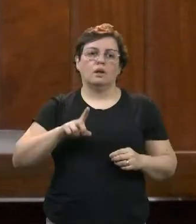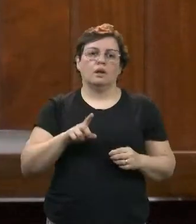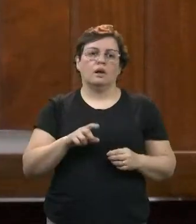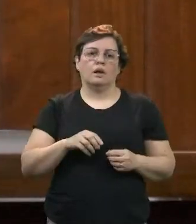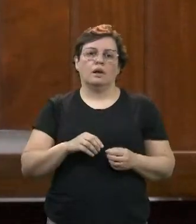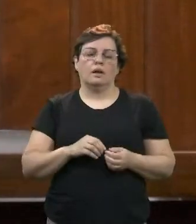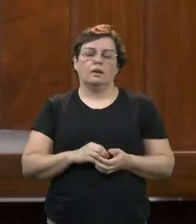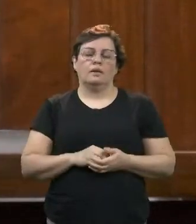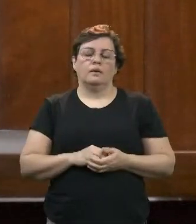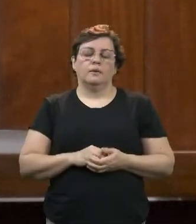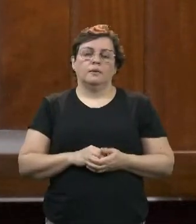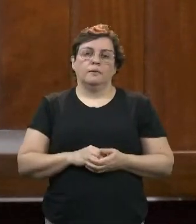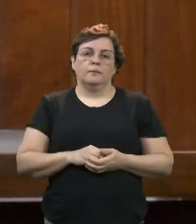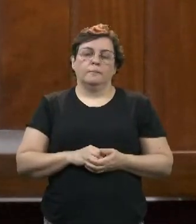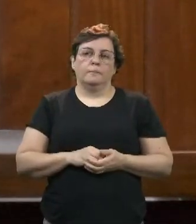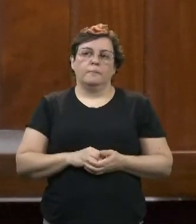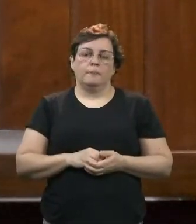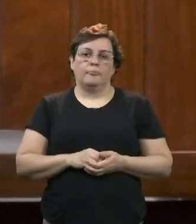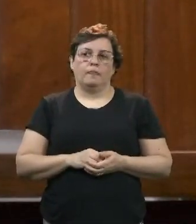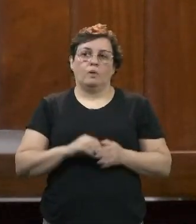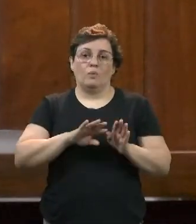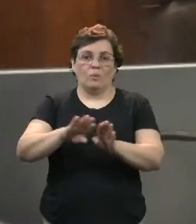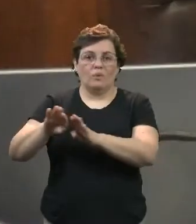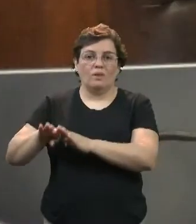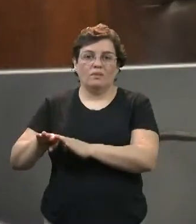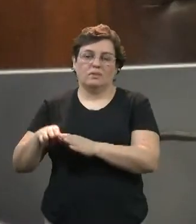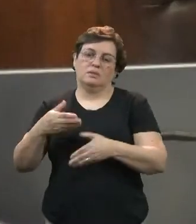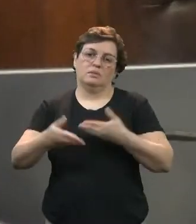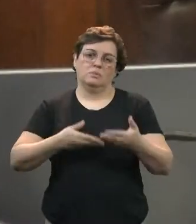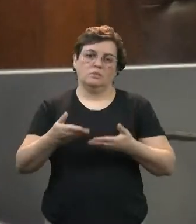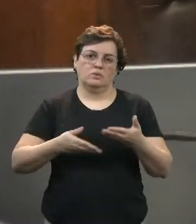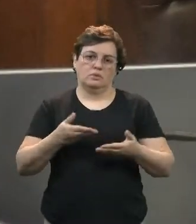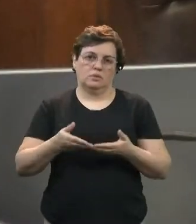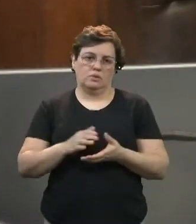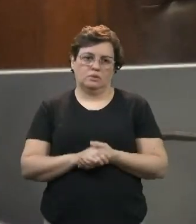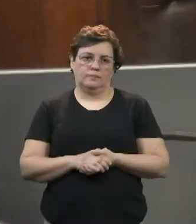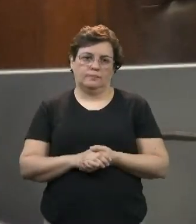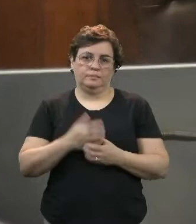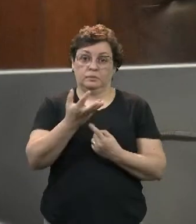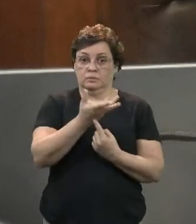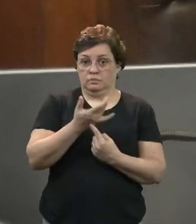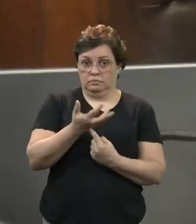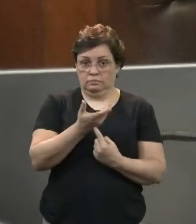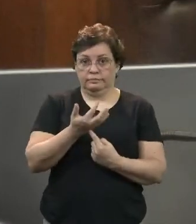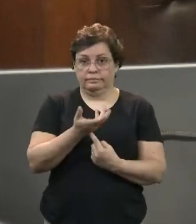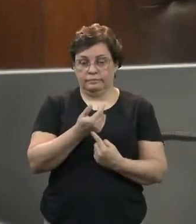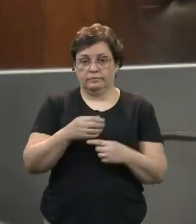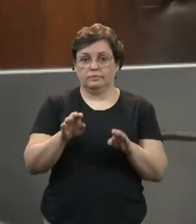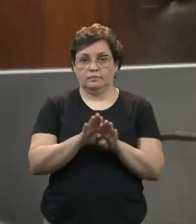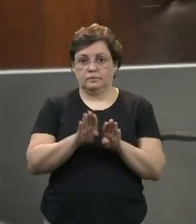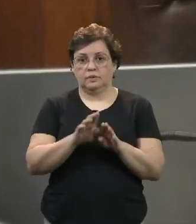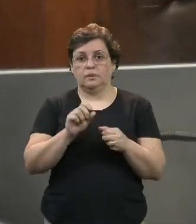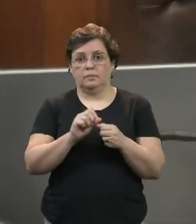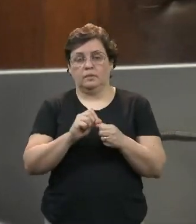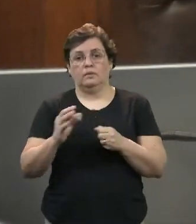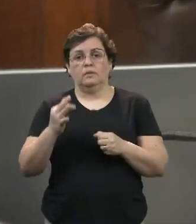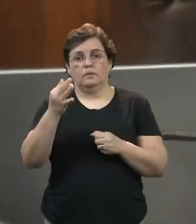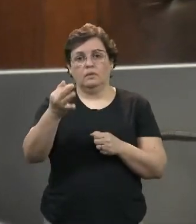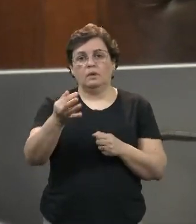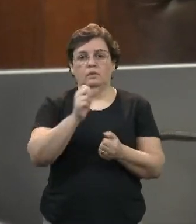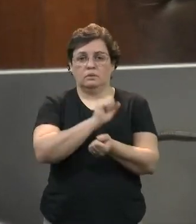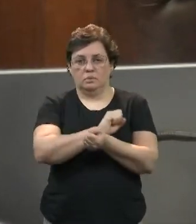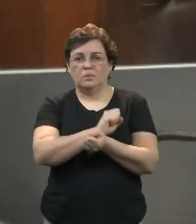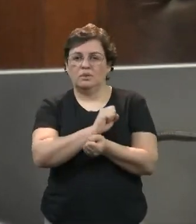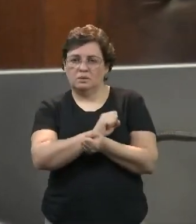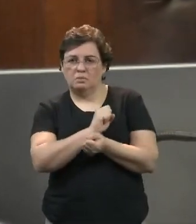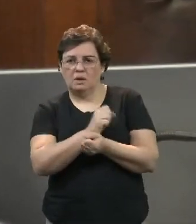afastamento do servidor. O Santander também apresentaria uma carência, uma proposta de uma carência na repactuação. Seria também